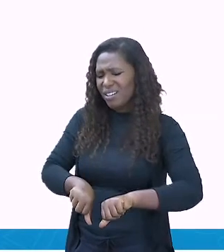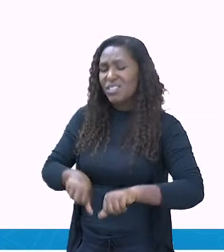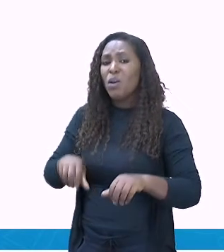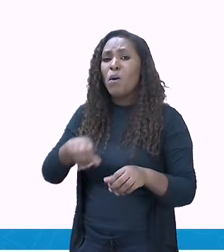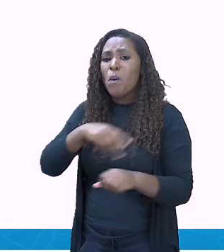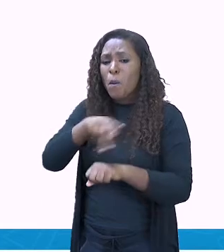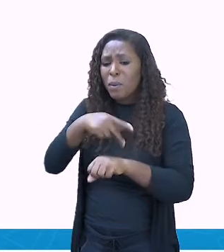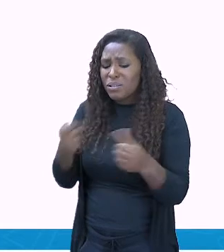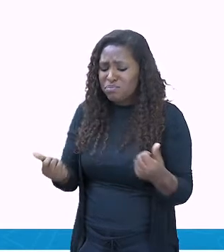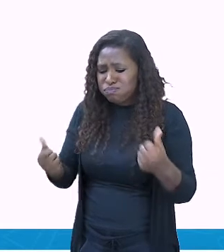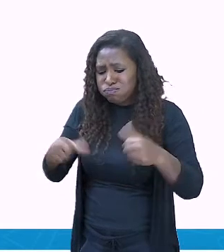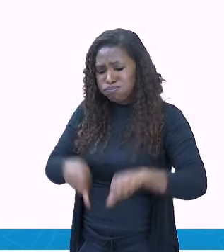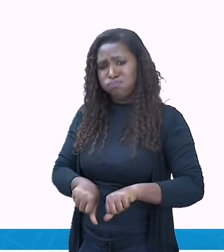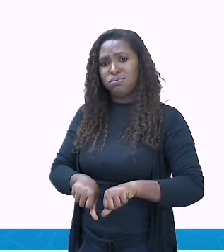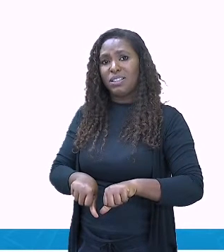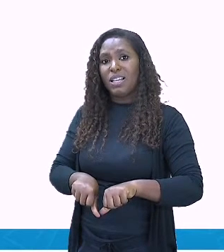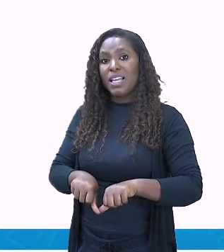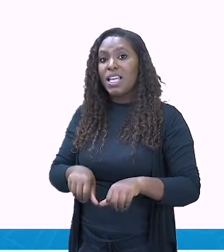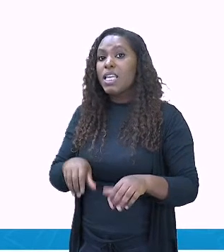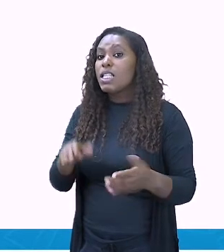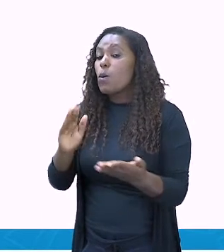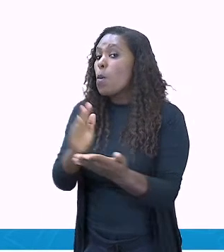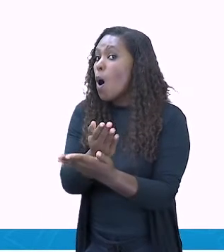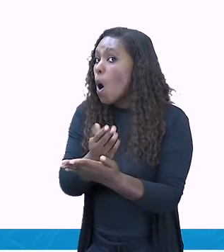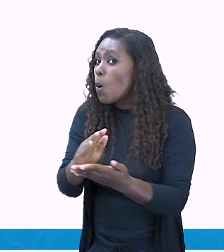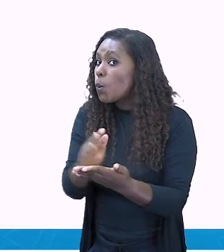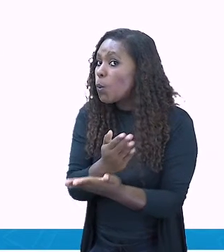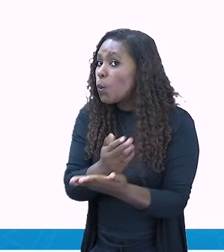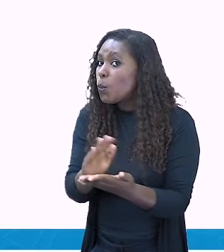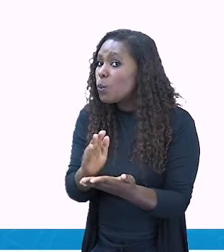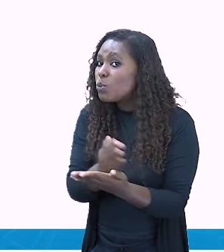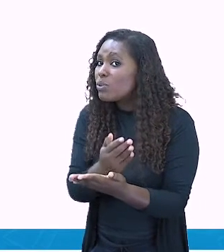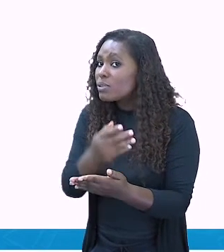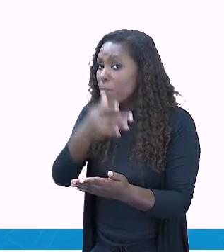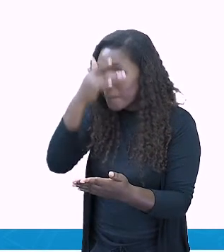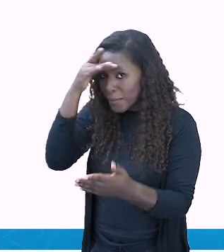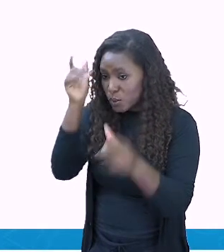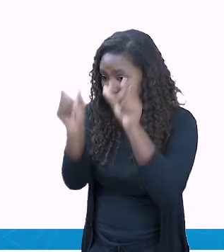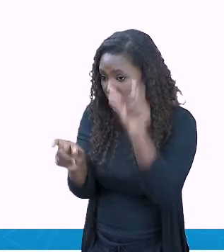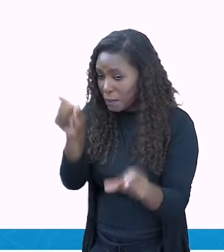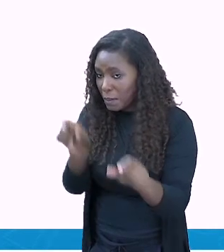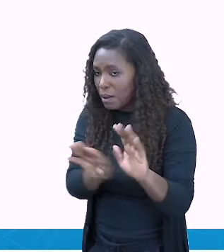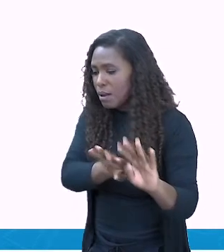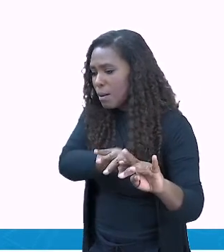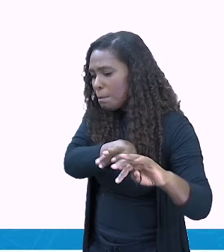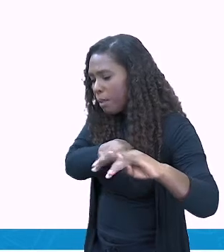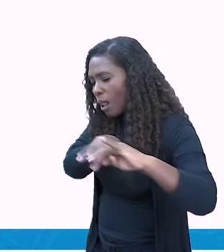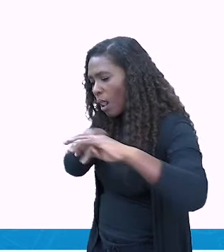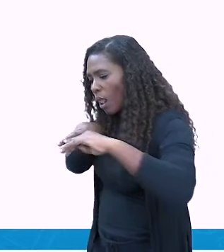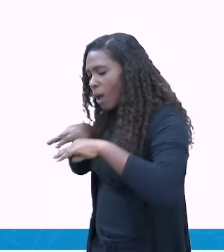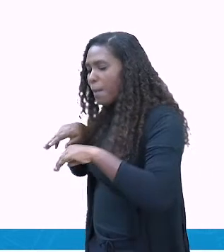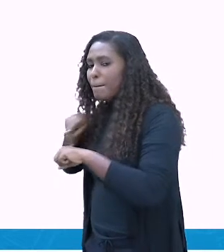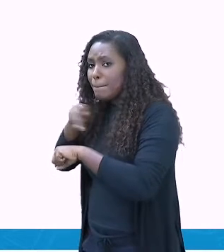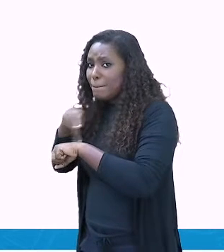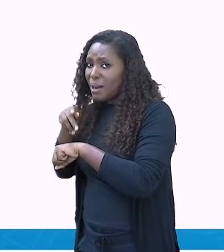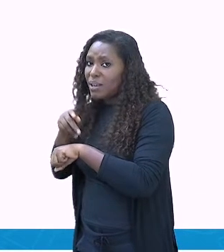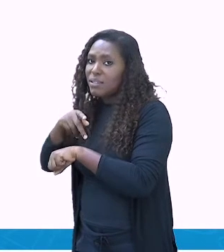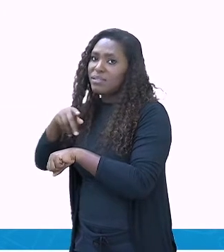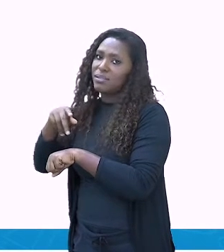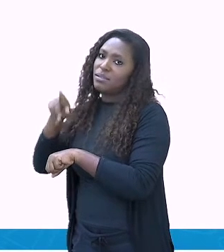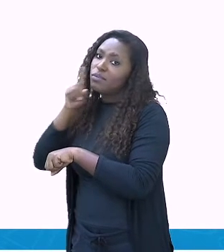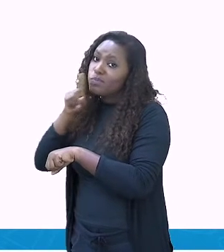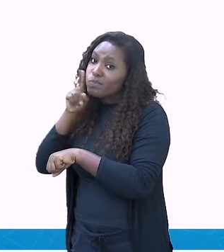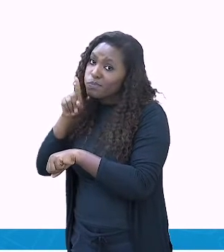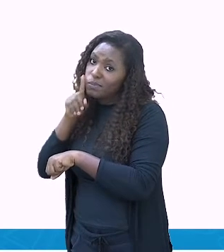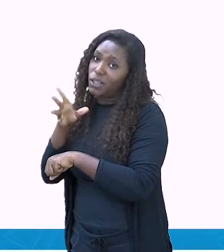migraram para os Estados Unidos. Foram embora para os Estados Unidos com a crise de 1970 que teve